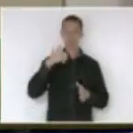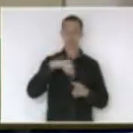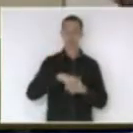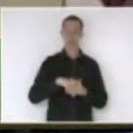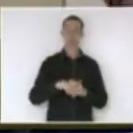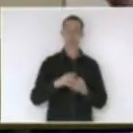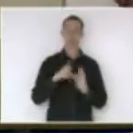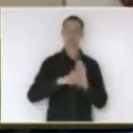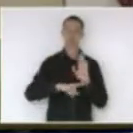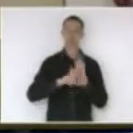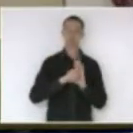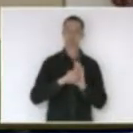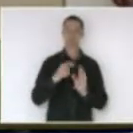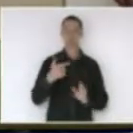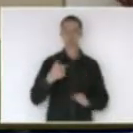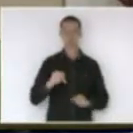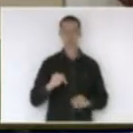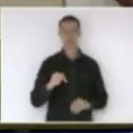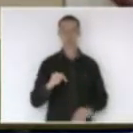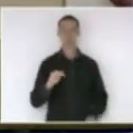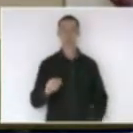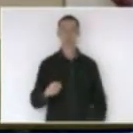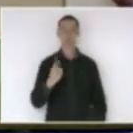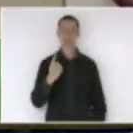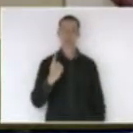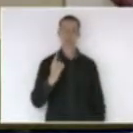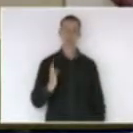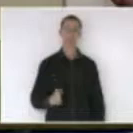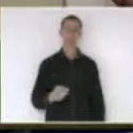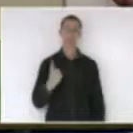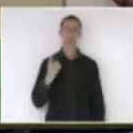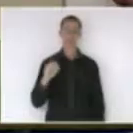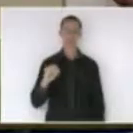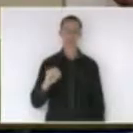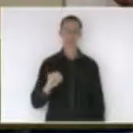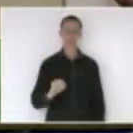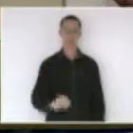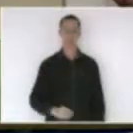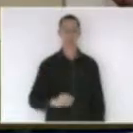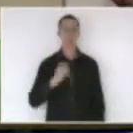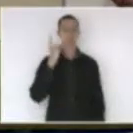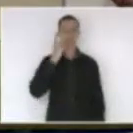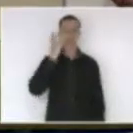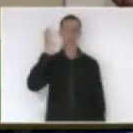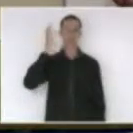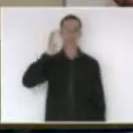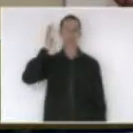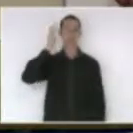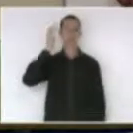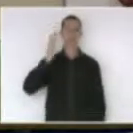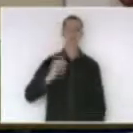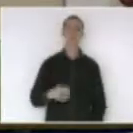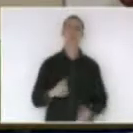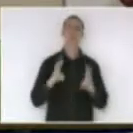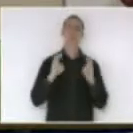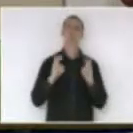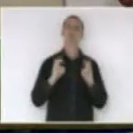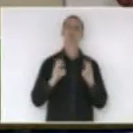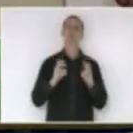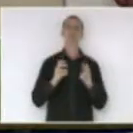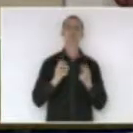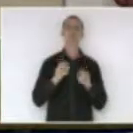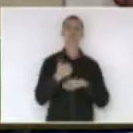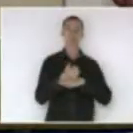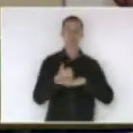27.1 de 2010, da deputada Ana Paula Lima, dispõe sobre o exercício da podologia e adota